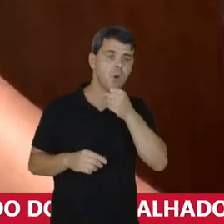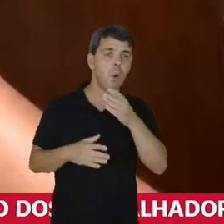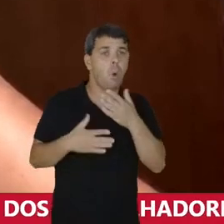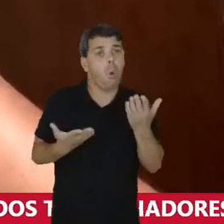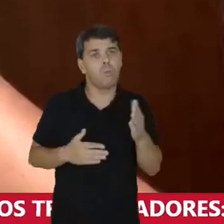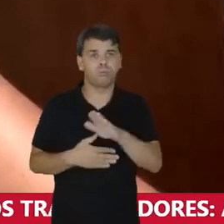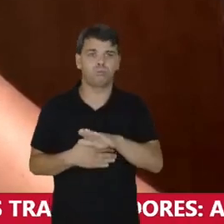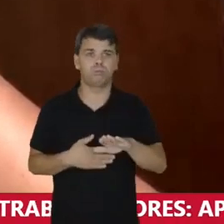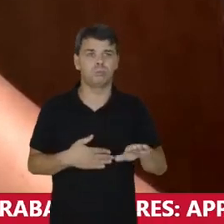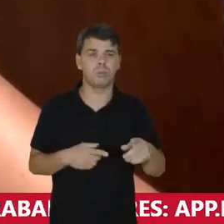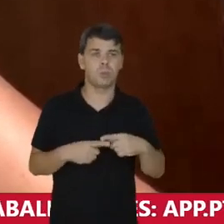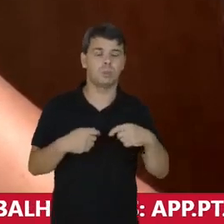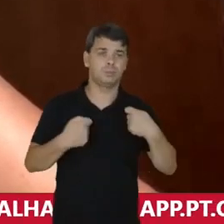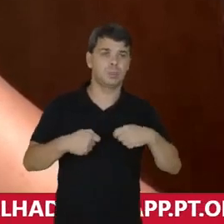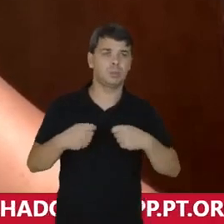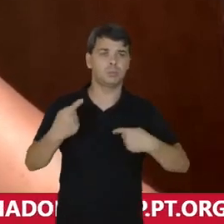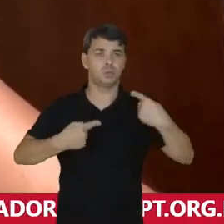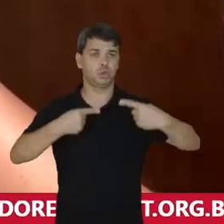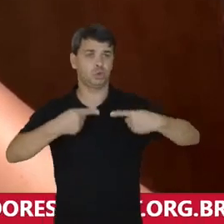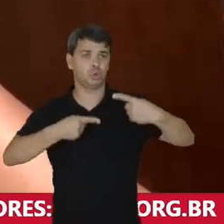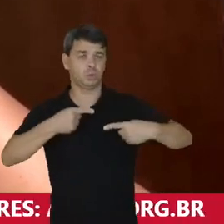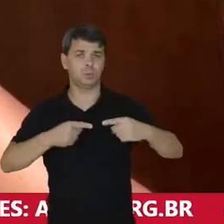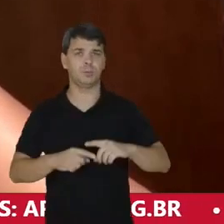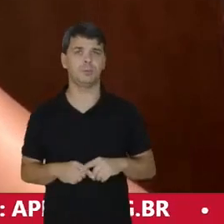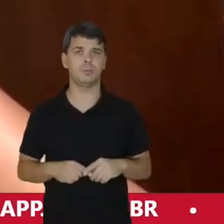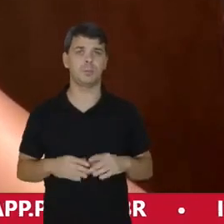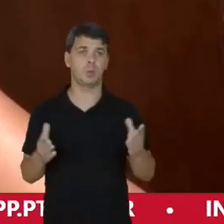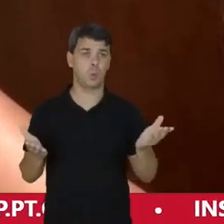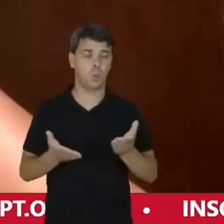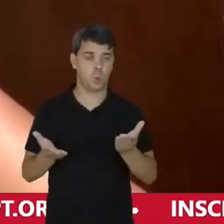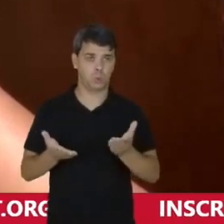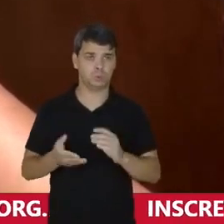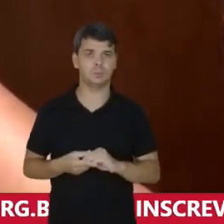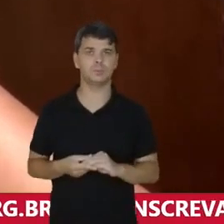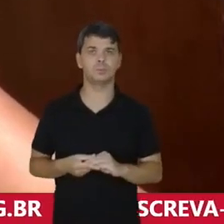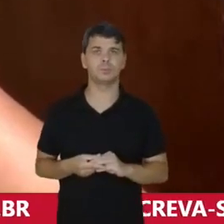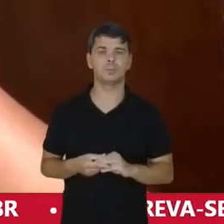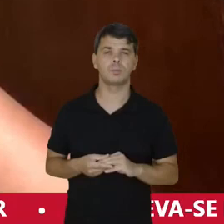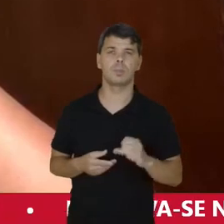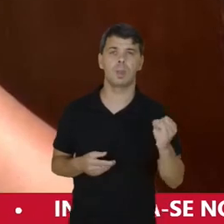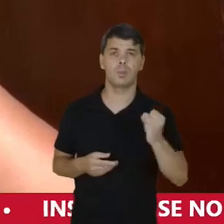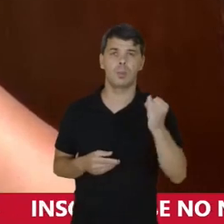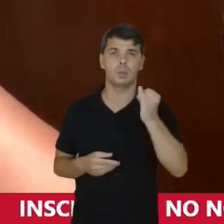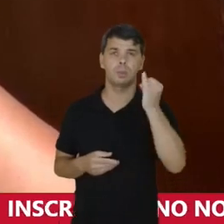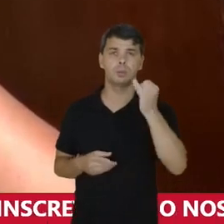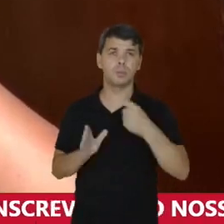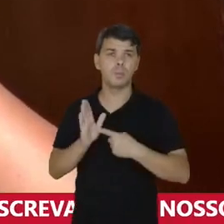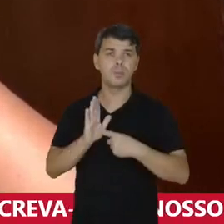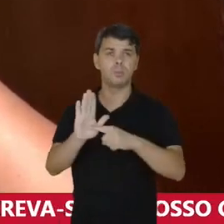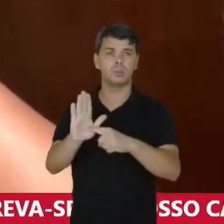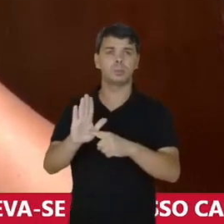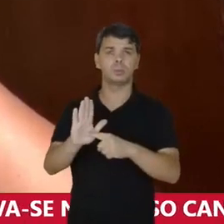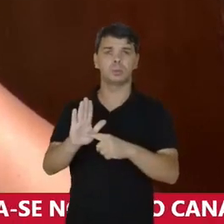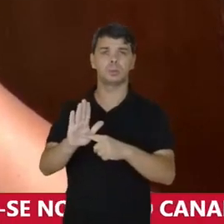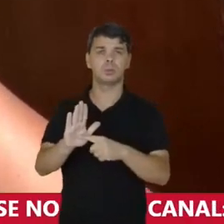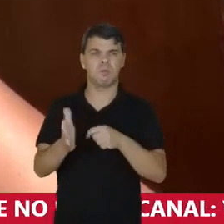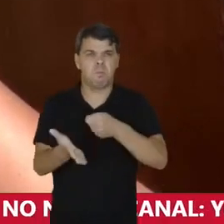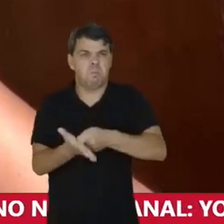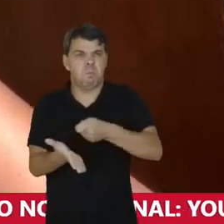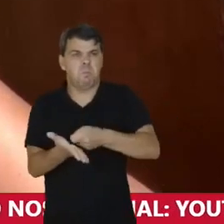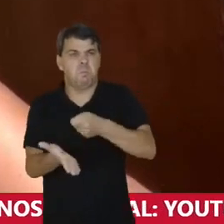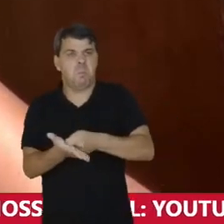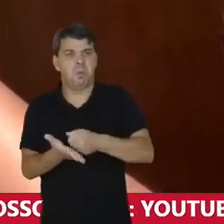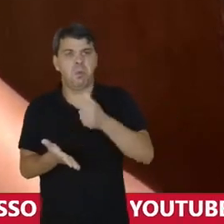Dentro de casa Então nós precisamos Discutir essa questão também Hoje É importante Colocar Porque também É imposto A mulher